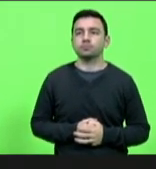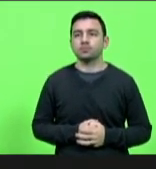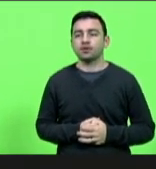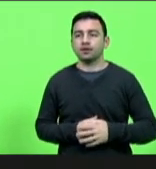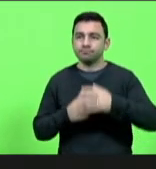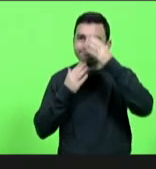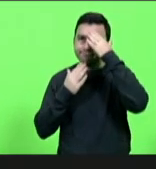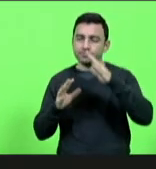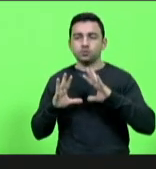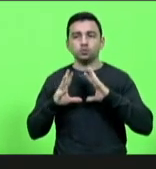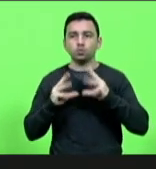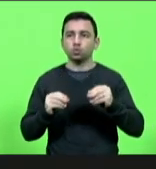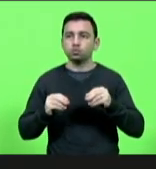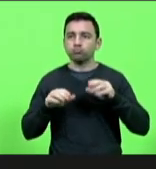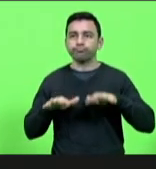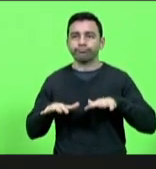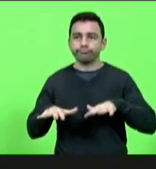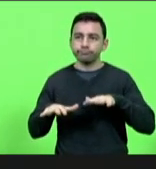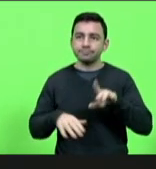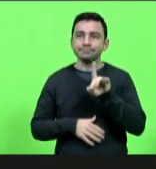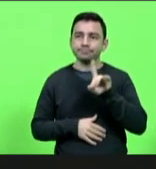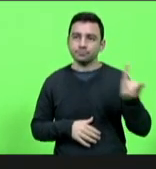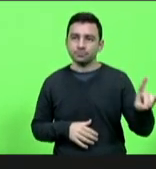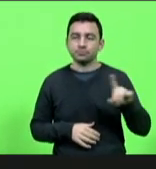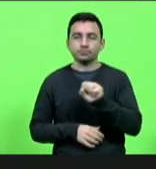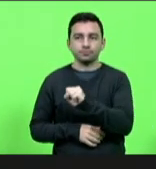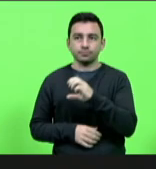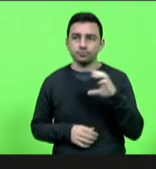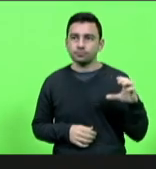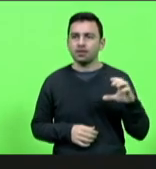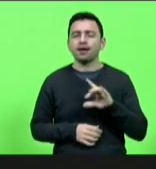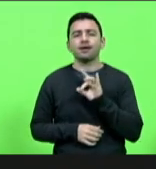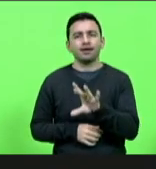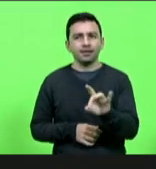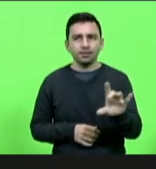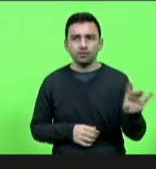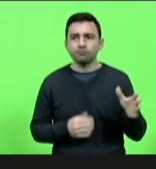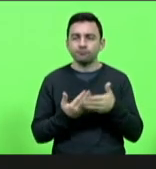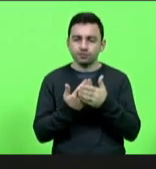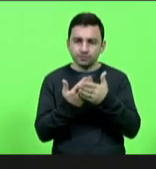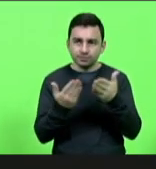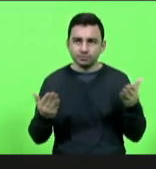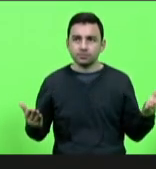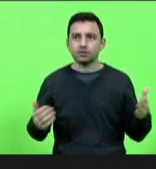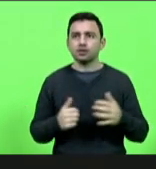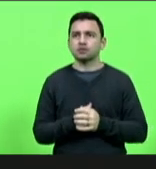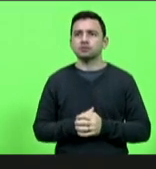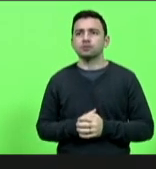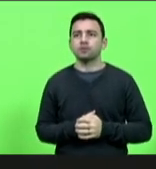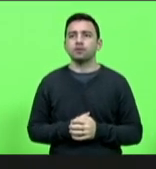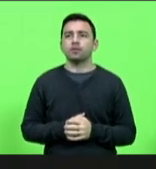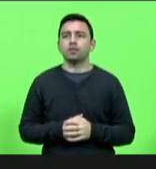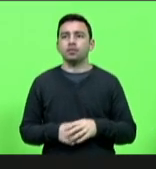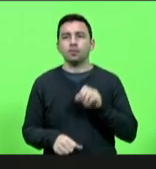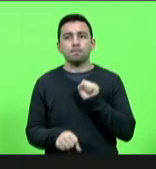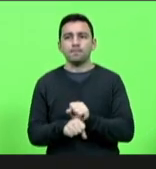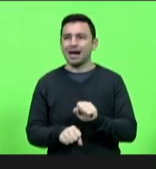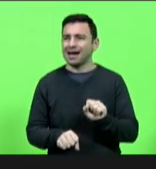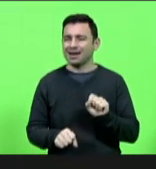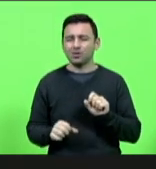de Santa Catarina quero agradecer a cada um de vocês que não param um segundo